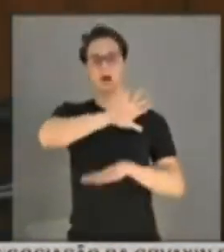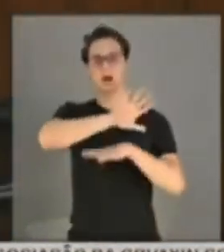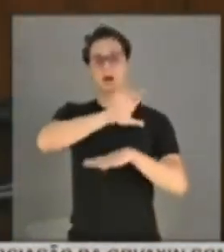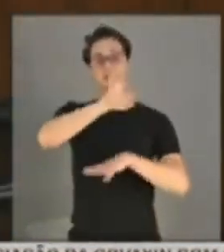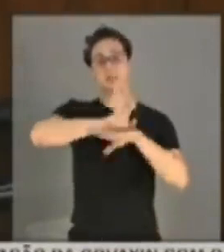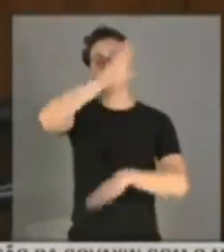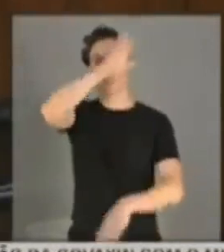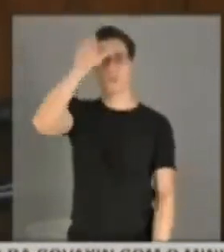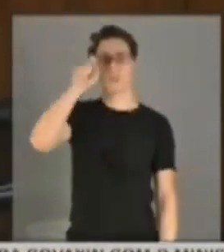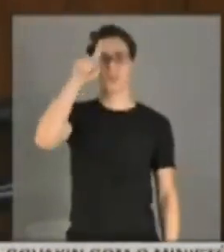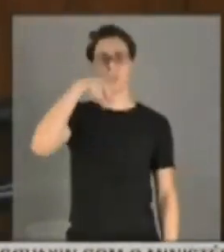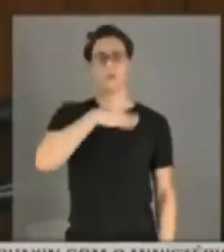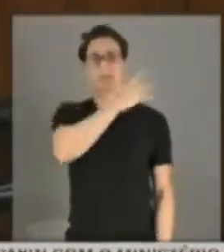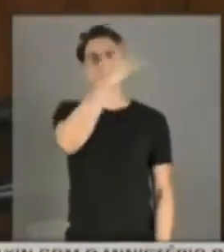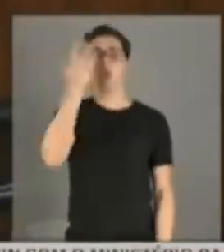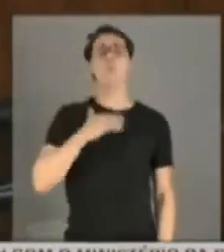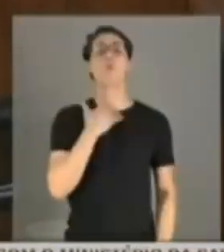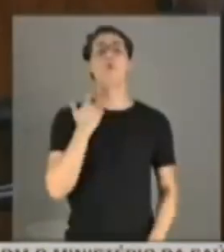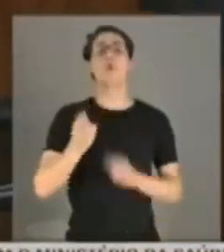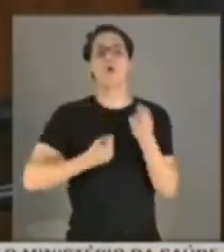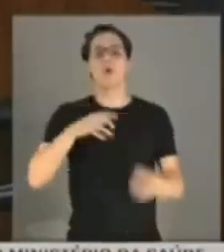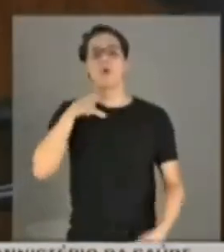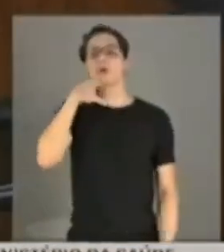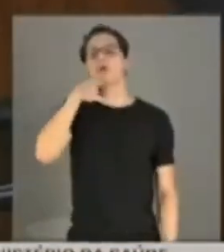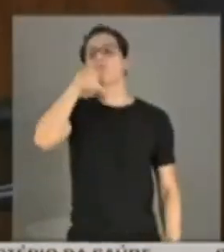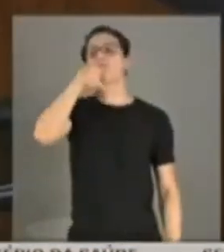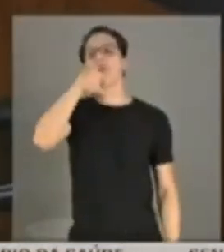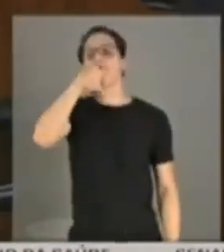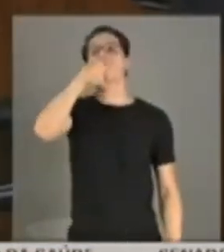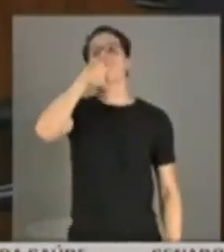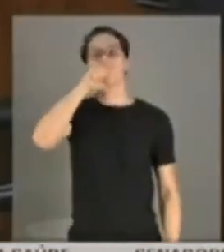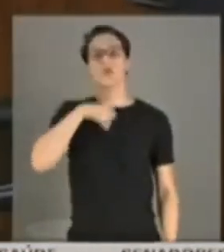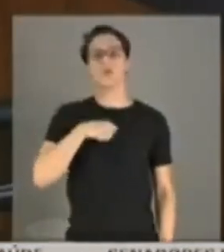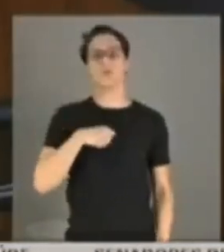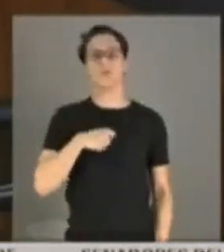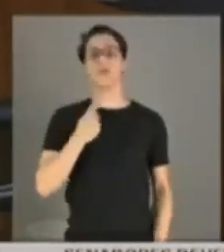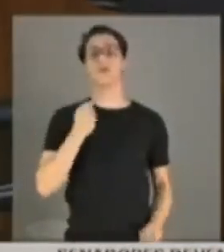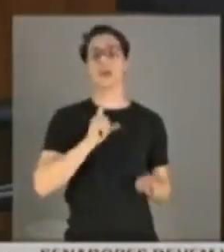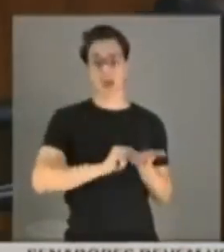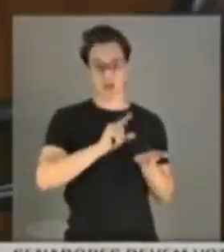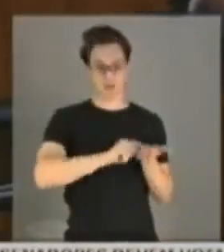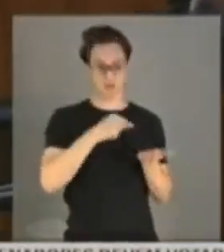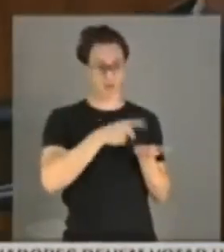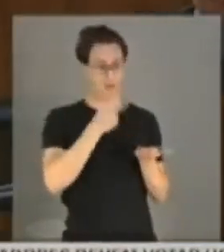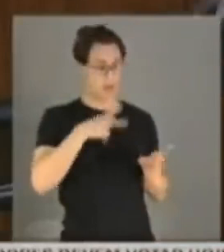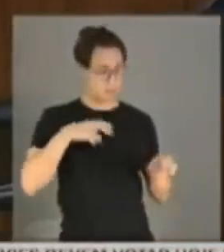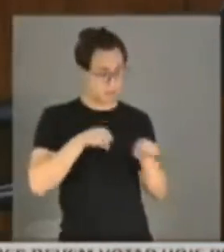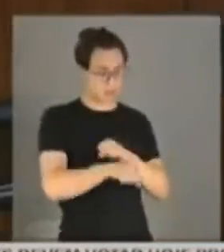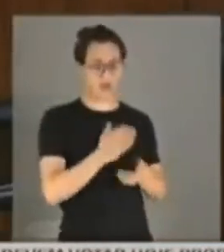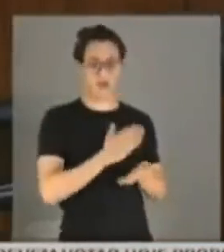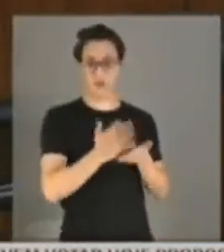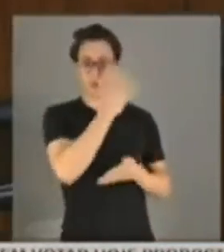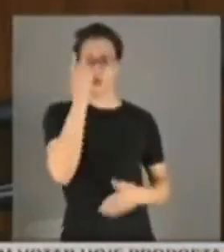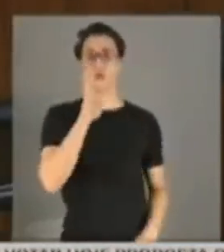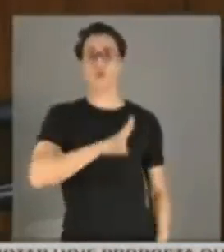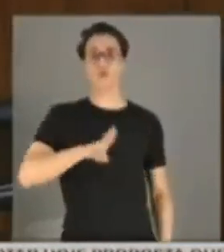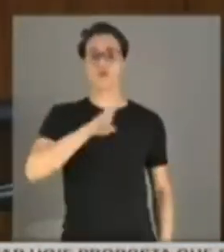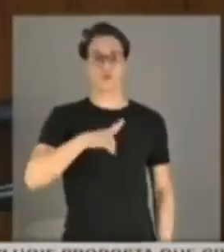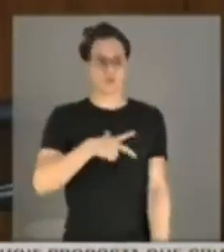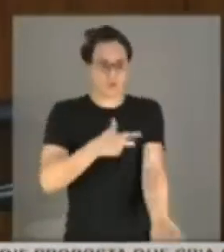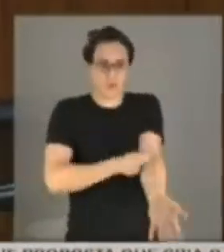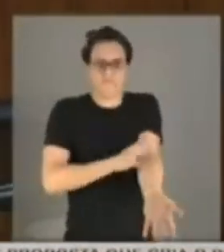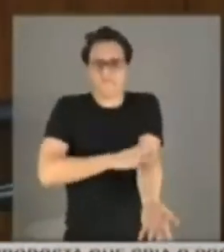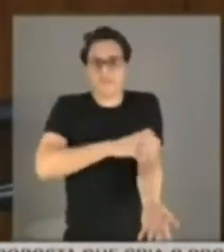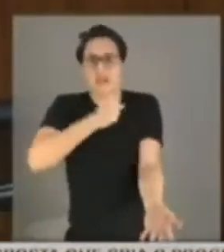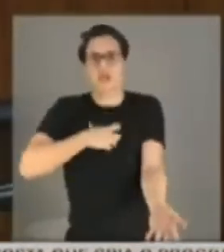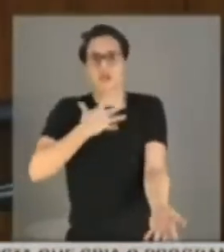As pessoas morreram por asfixia. Artigo 121. Mataram alguém, pararam o segundo, se o crime é cometido. Inciso terceiro. Com emprego de veneno, fogo, explosivo,